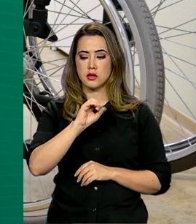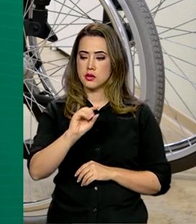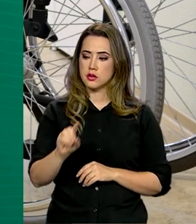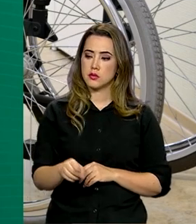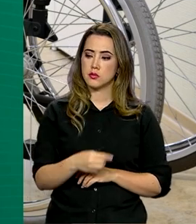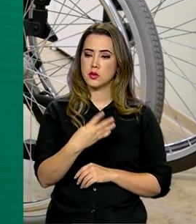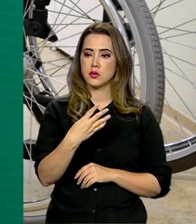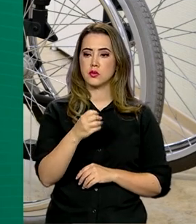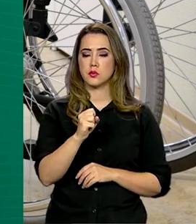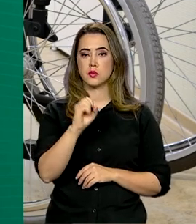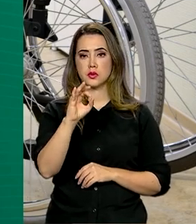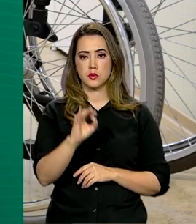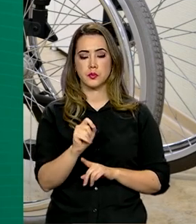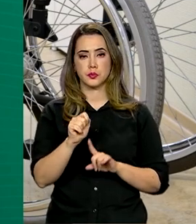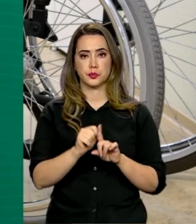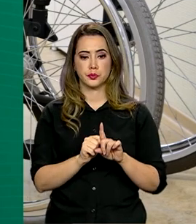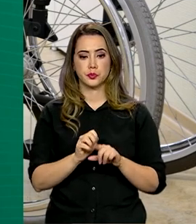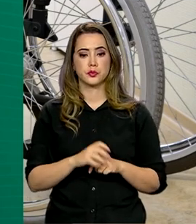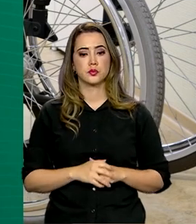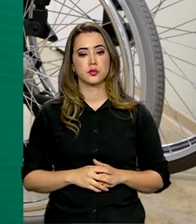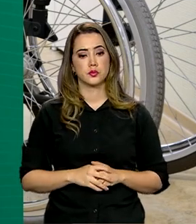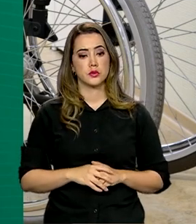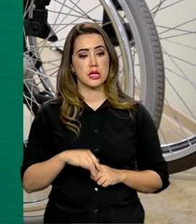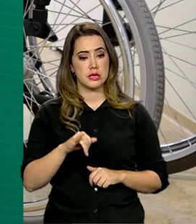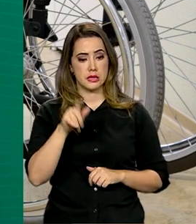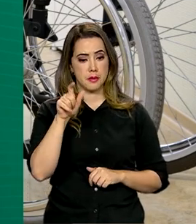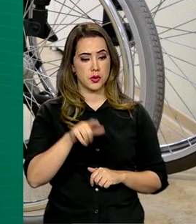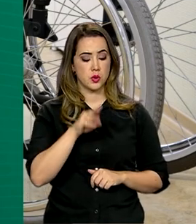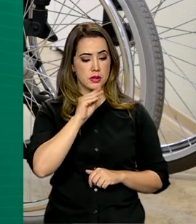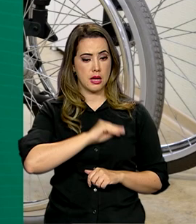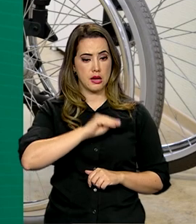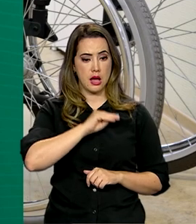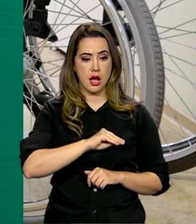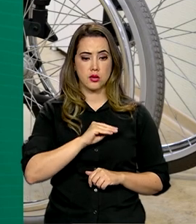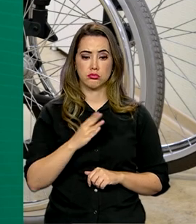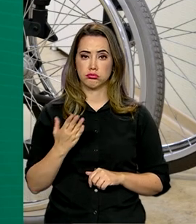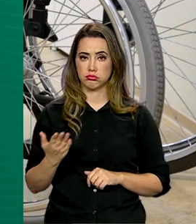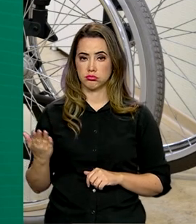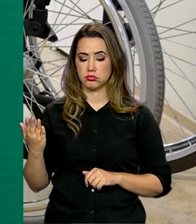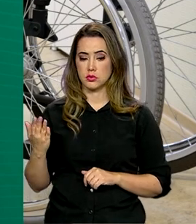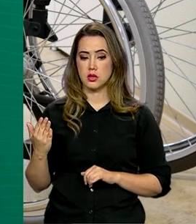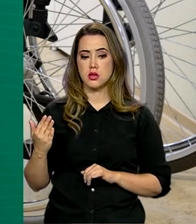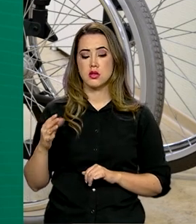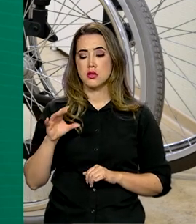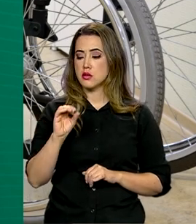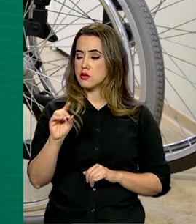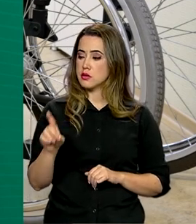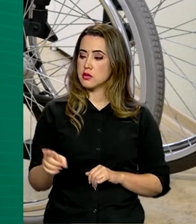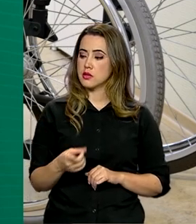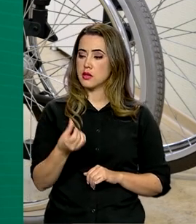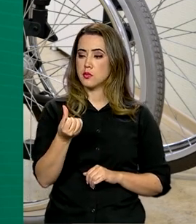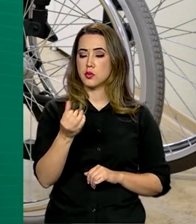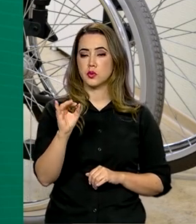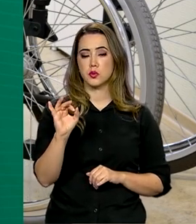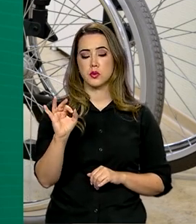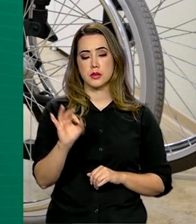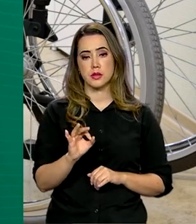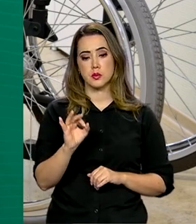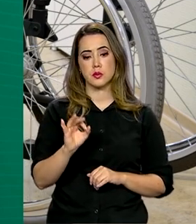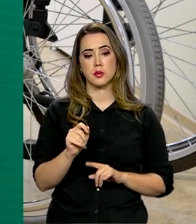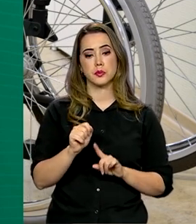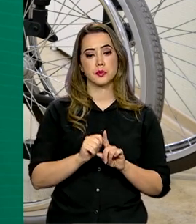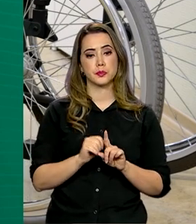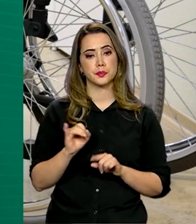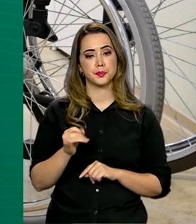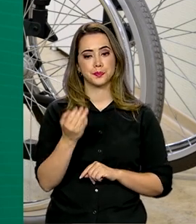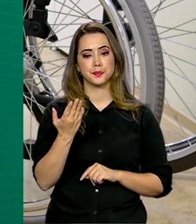0,48% ao mês. Para a renda entre 5 e 10 salários mínimos, será de 0,6%